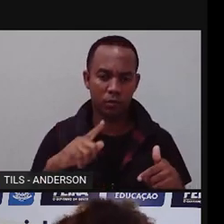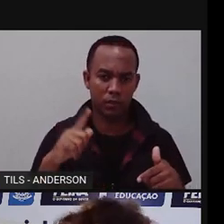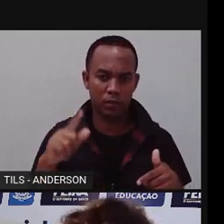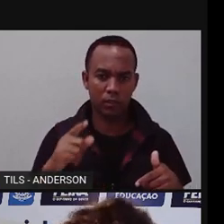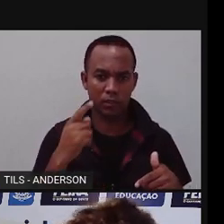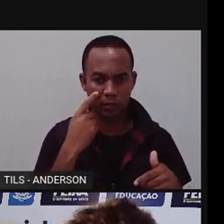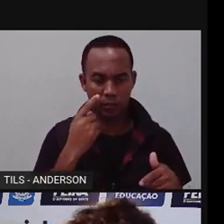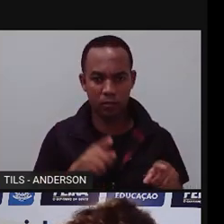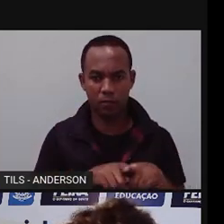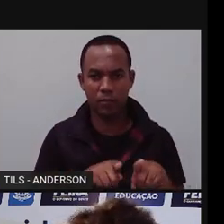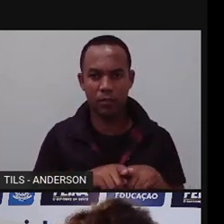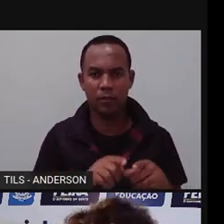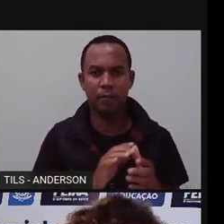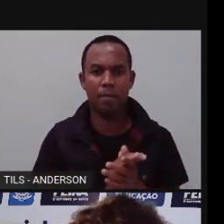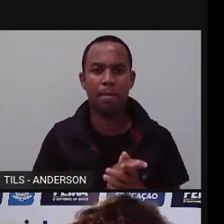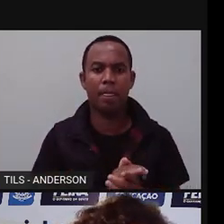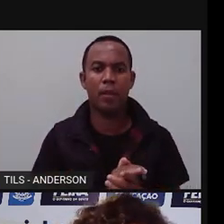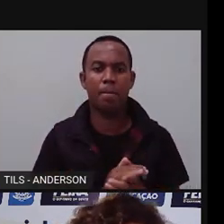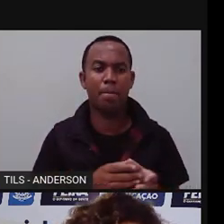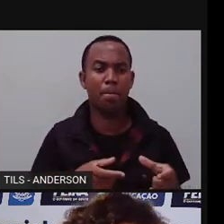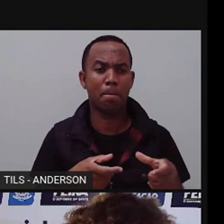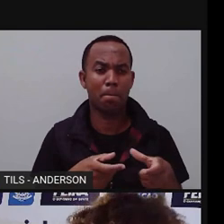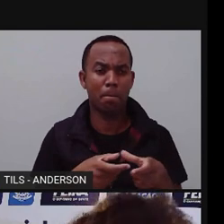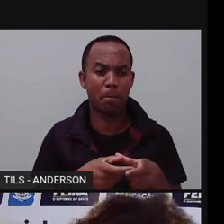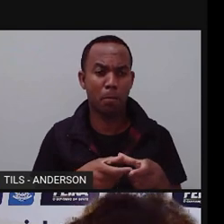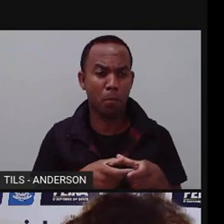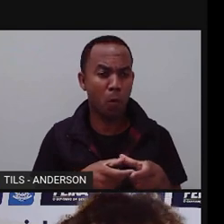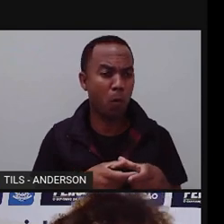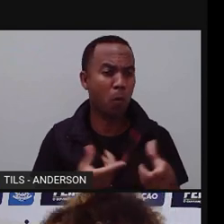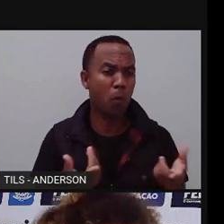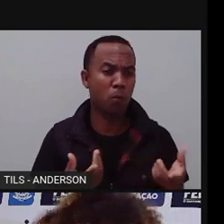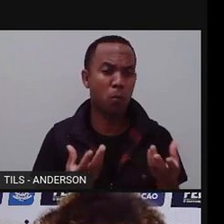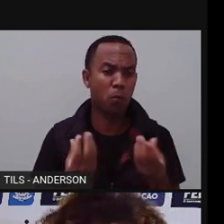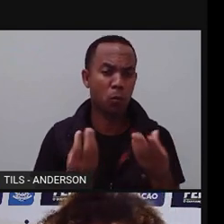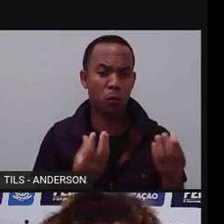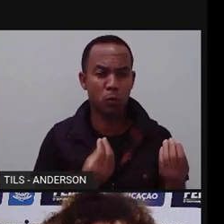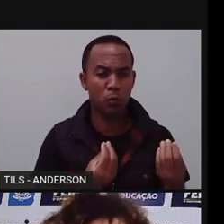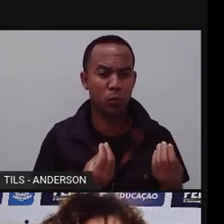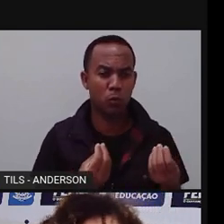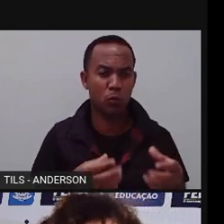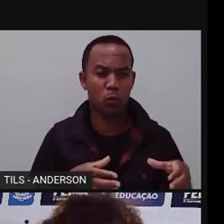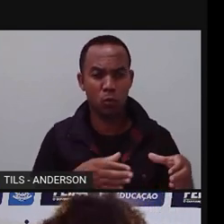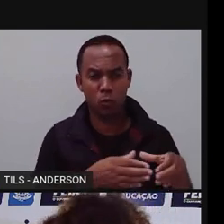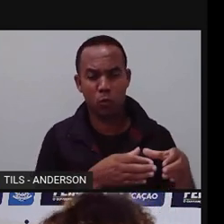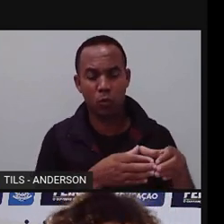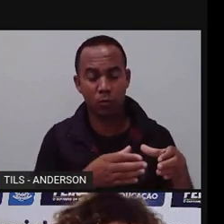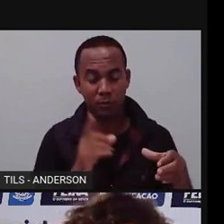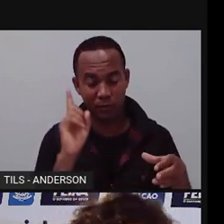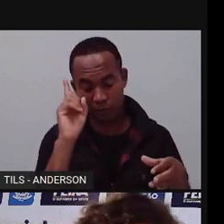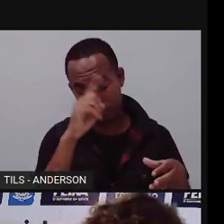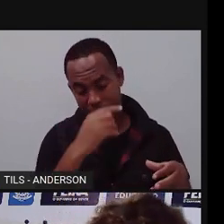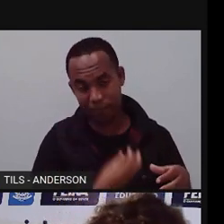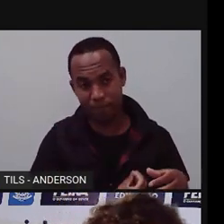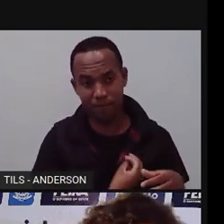ao que, na verdade, pagavam muito pouco, e aí muitos passaram fome, passaram diversas dificuldades, mas,